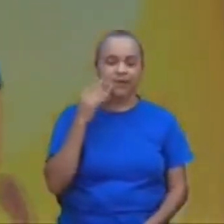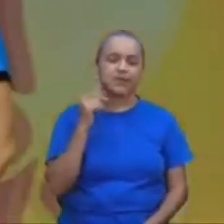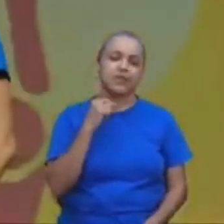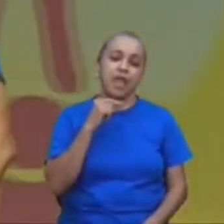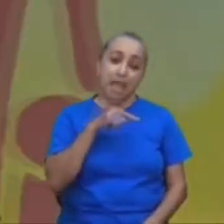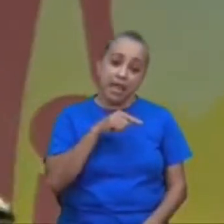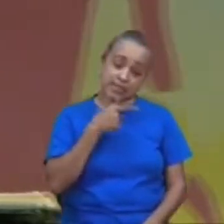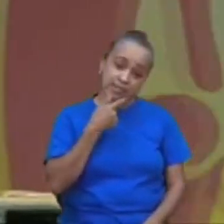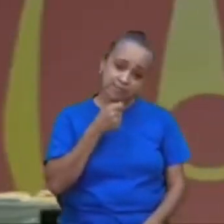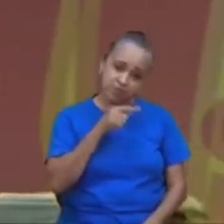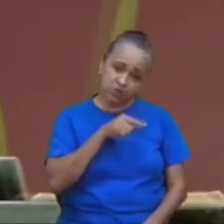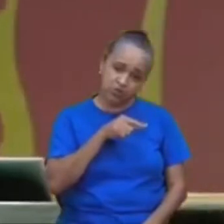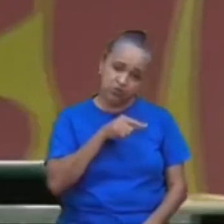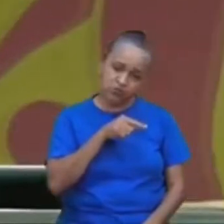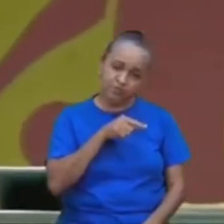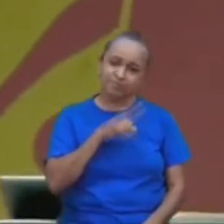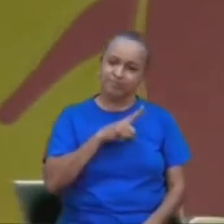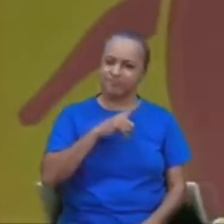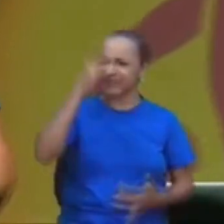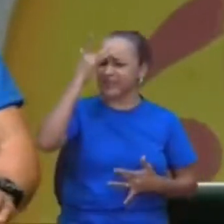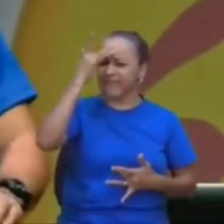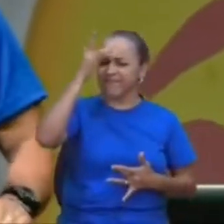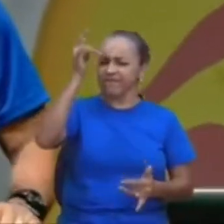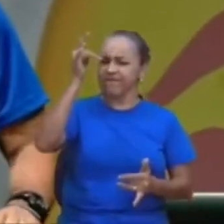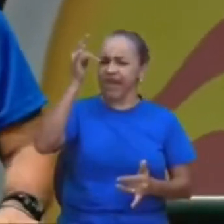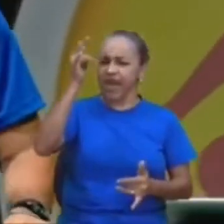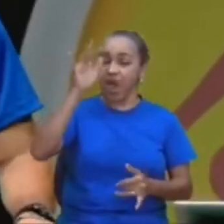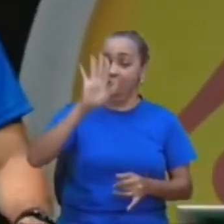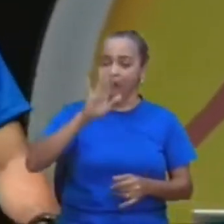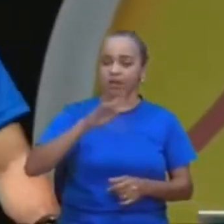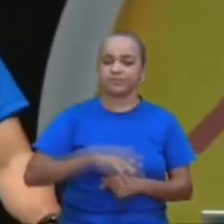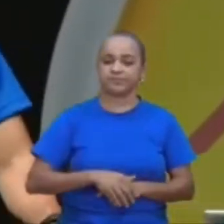esse menino teve fé, sabe por quê? Olha só o que que André diz,